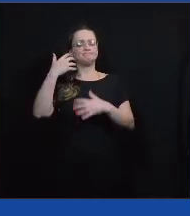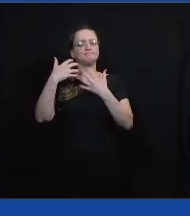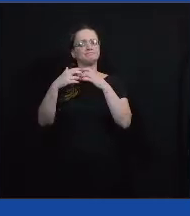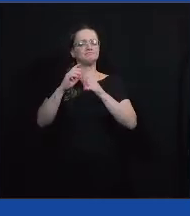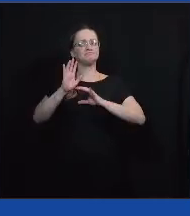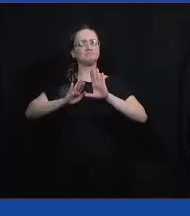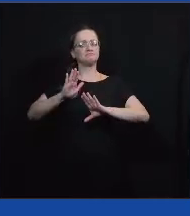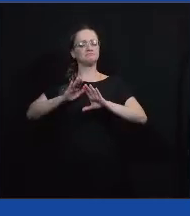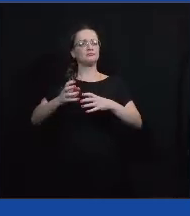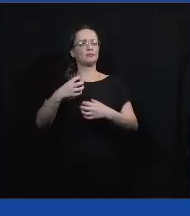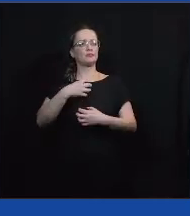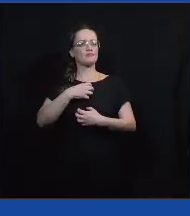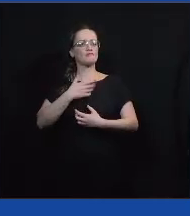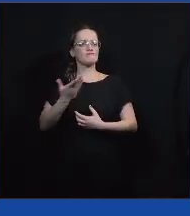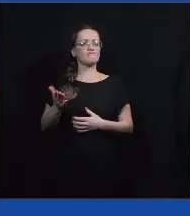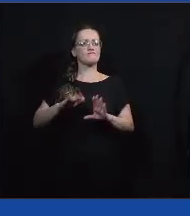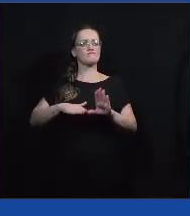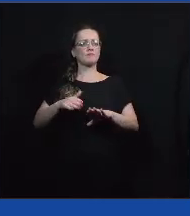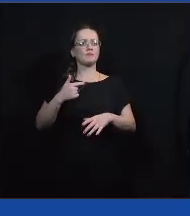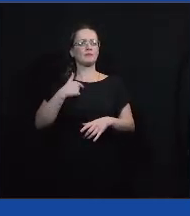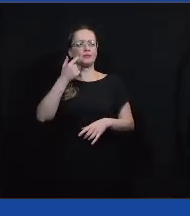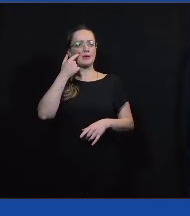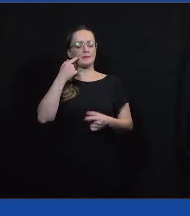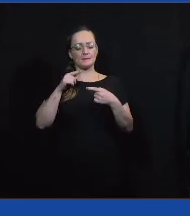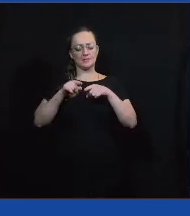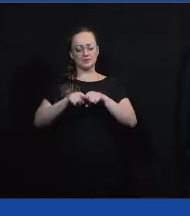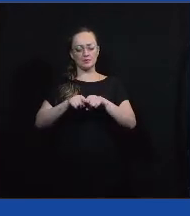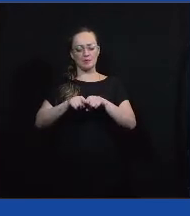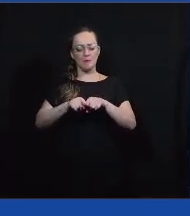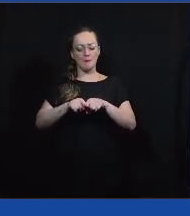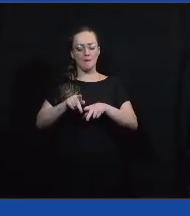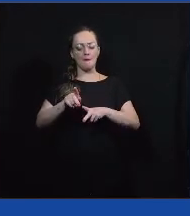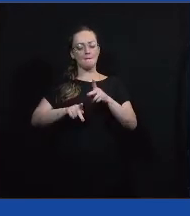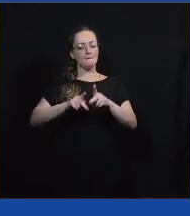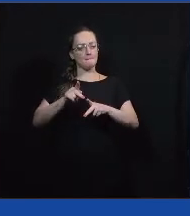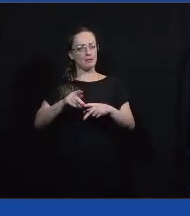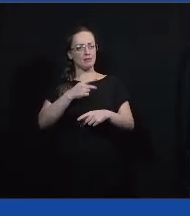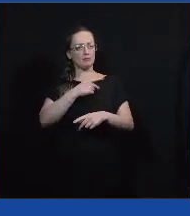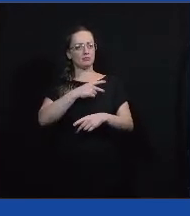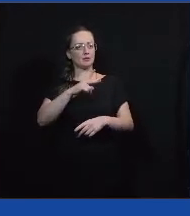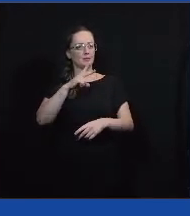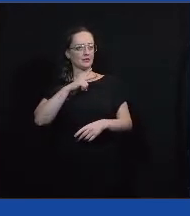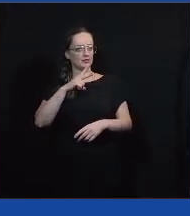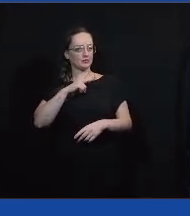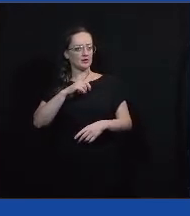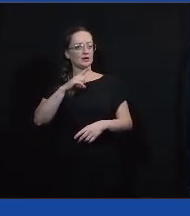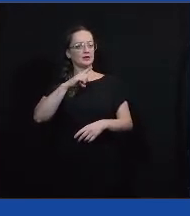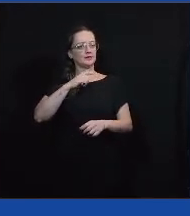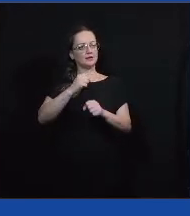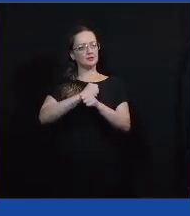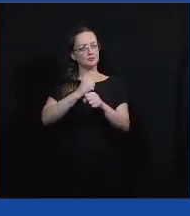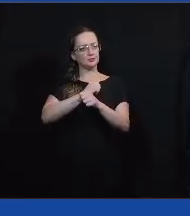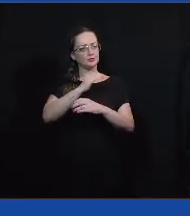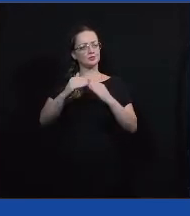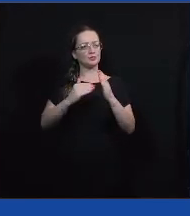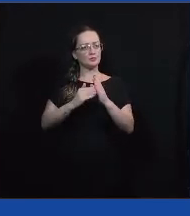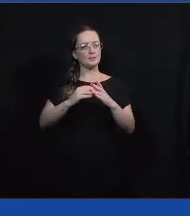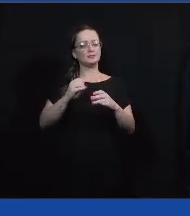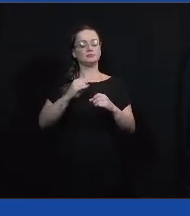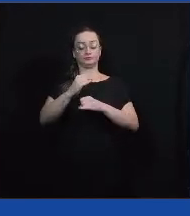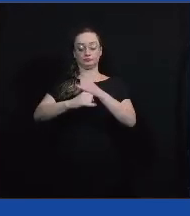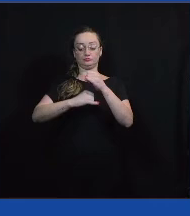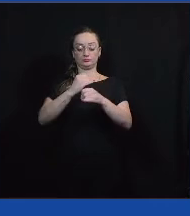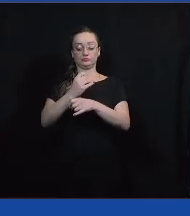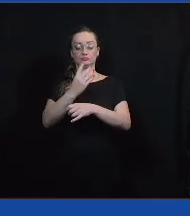eventualmente, sei lá, fazer uma parceria público-privada para que a gente tenha construção de torres de internet 4G